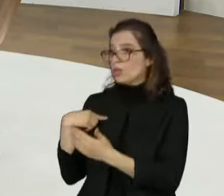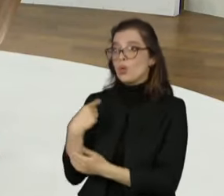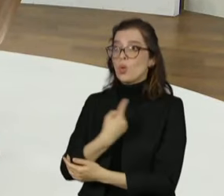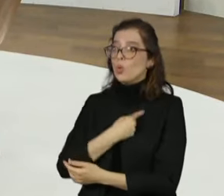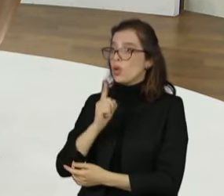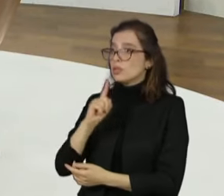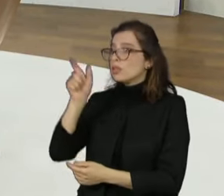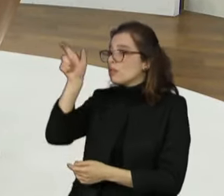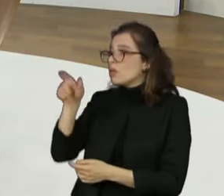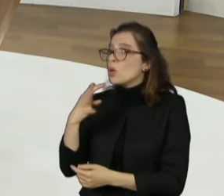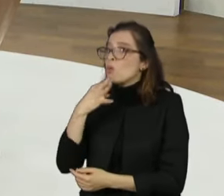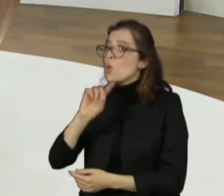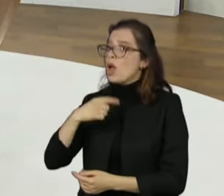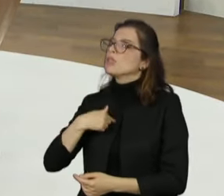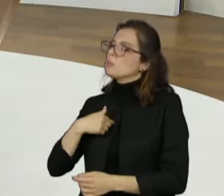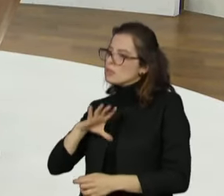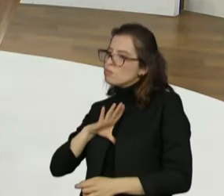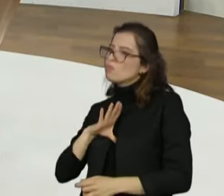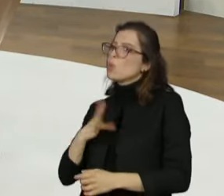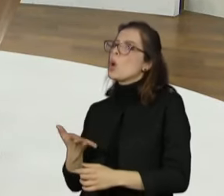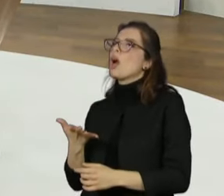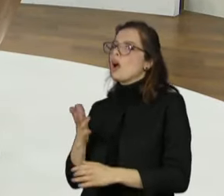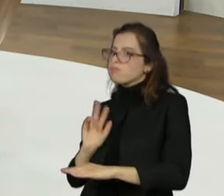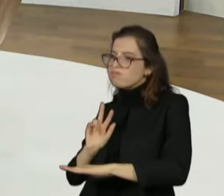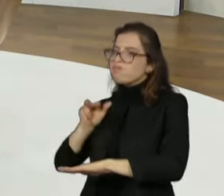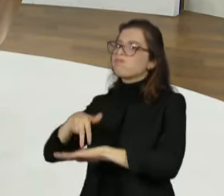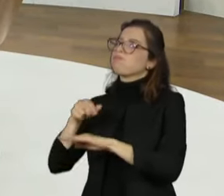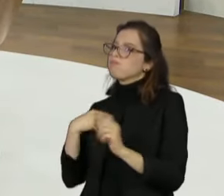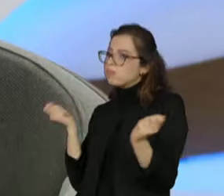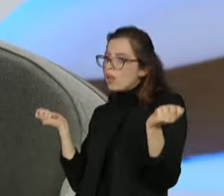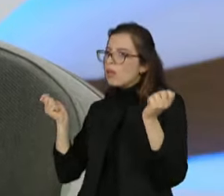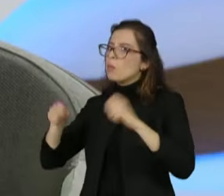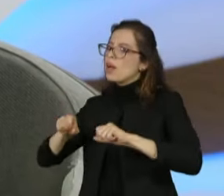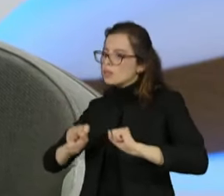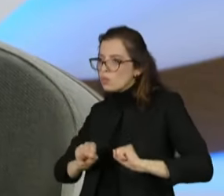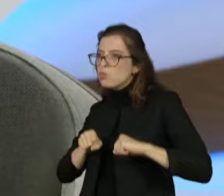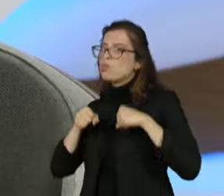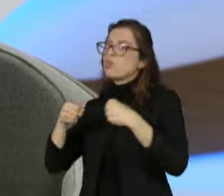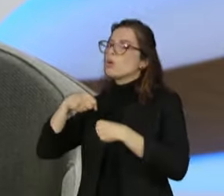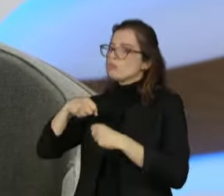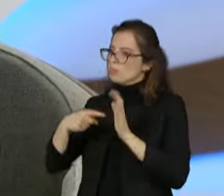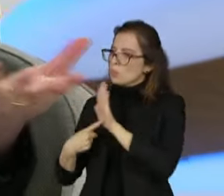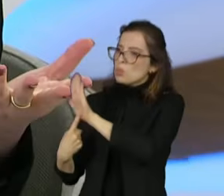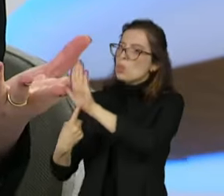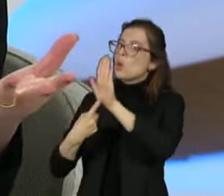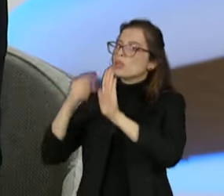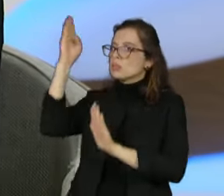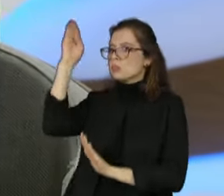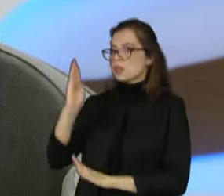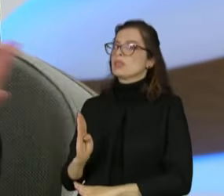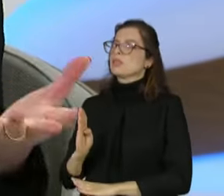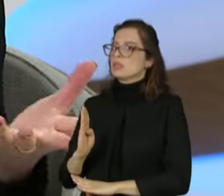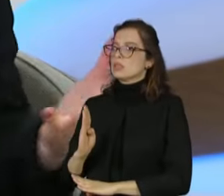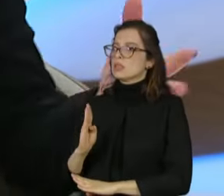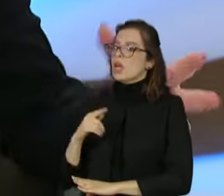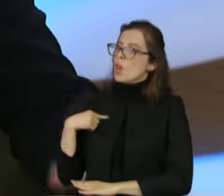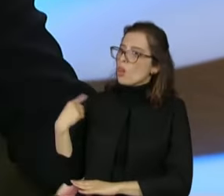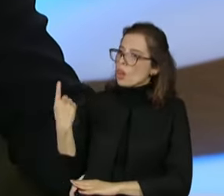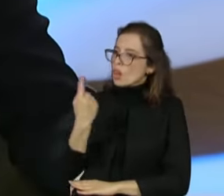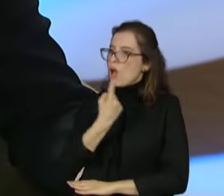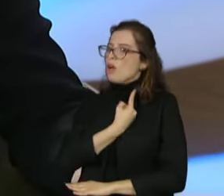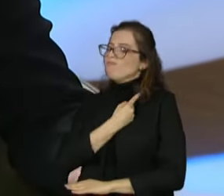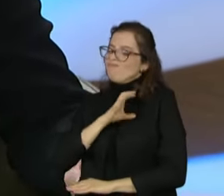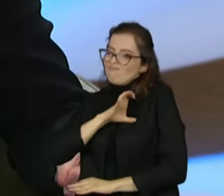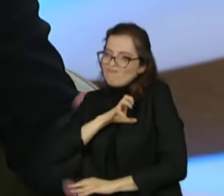a minha capacidade de me defender o Brasil, o Brasil que nós tanto amamos e que hoje está tão judiado